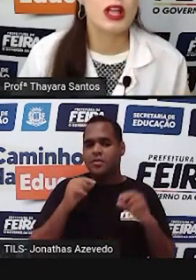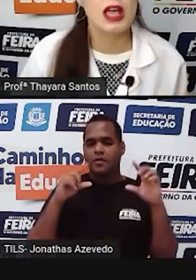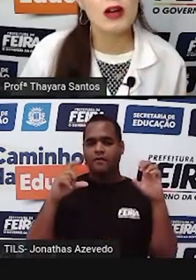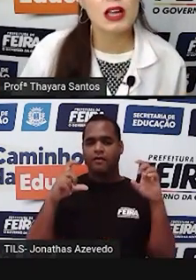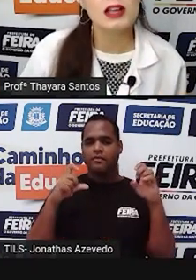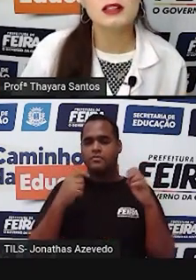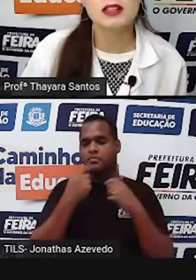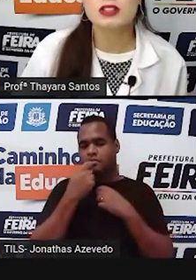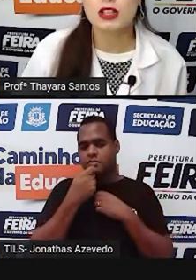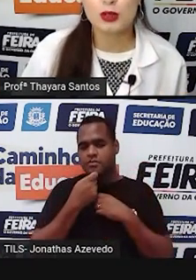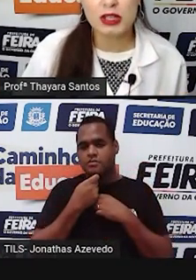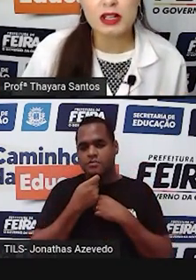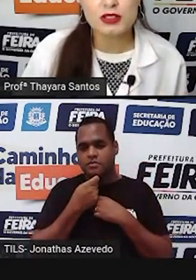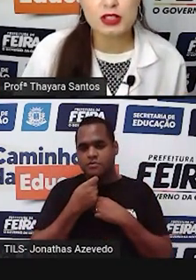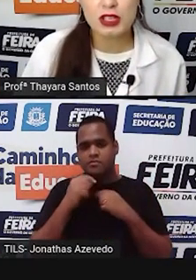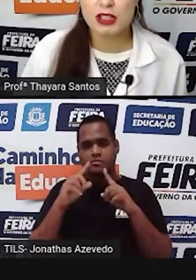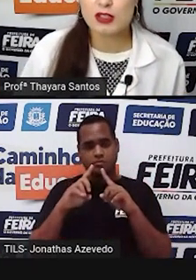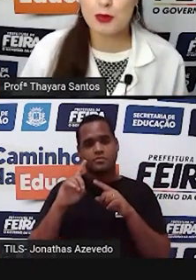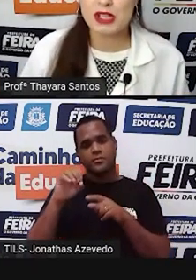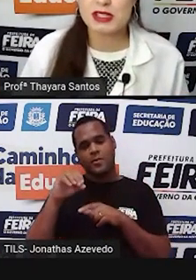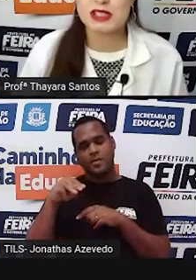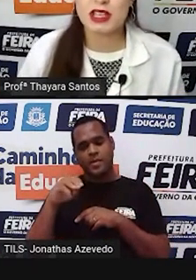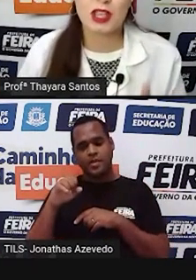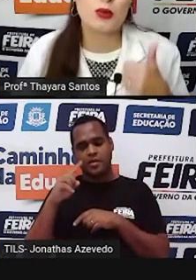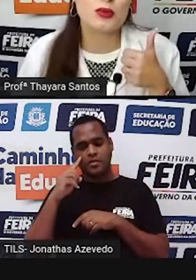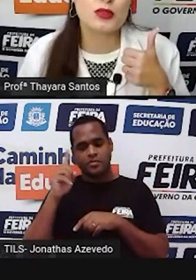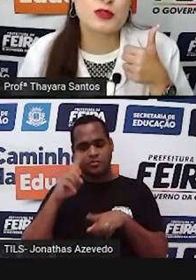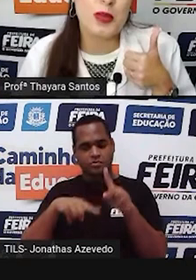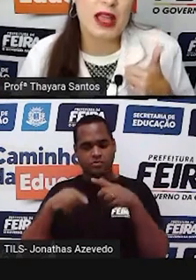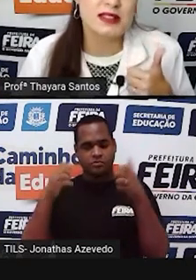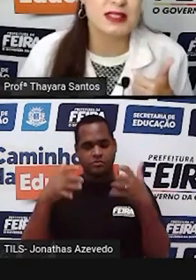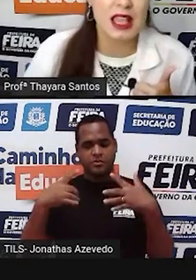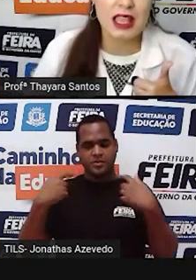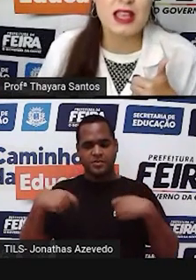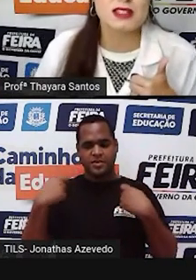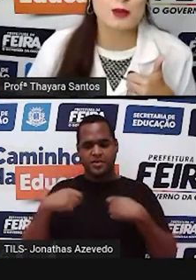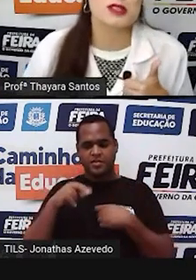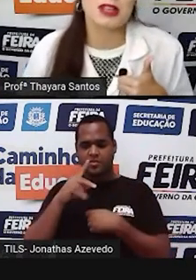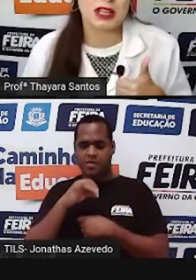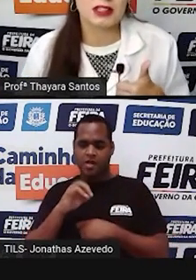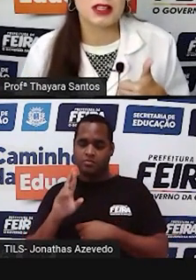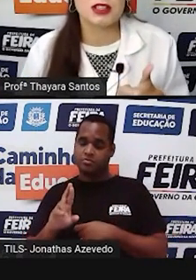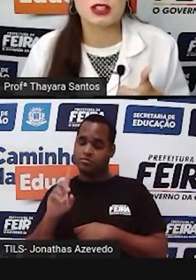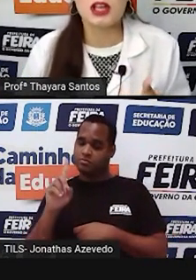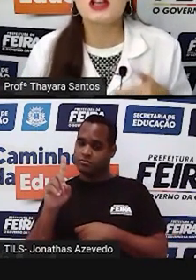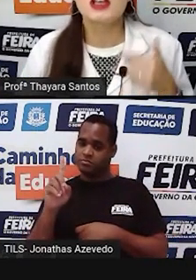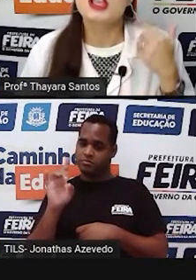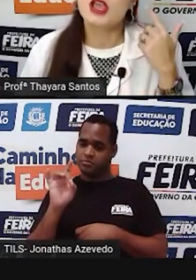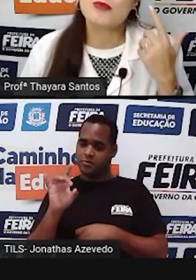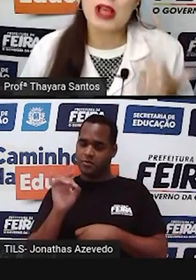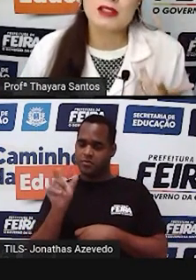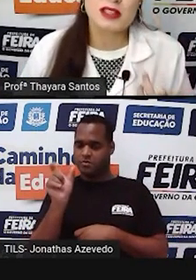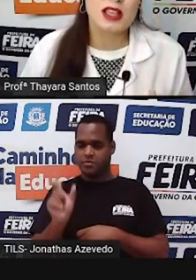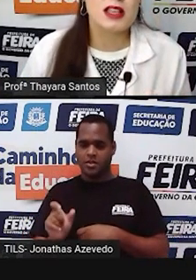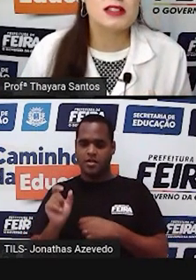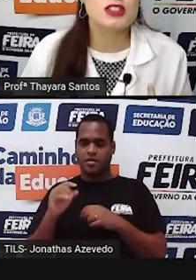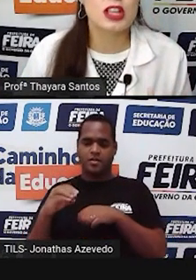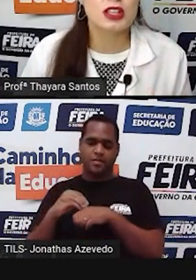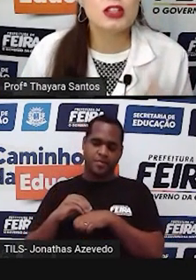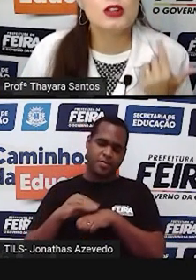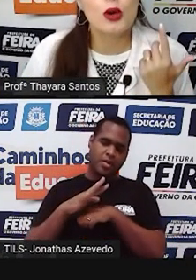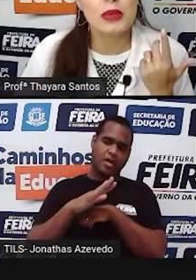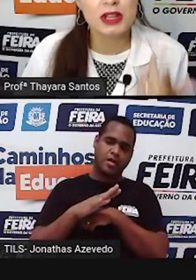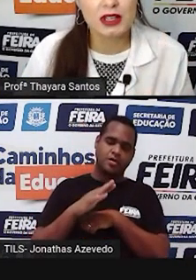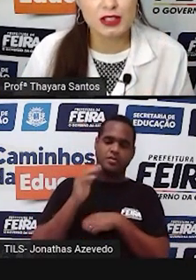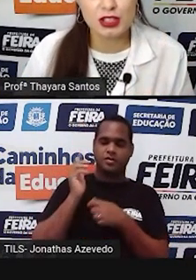foto, é uma característica dominante. Então só precisa que um dos pais tenha essa mesma característica e repasse esse